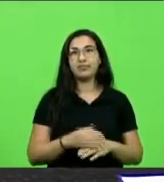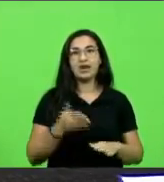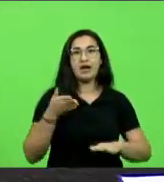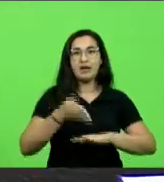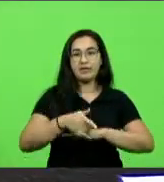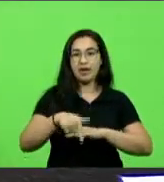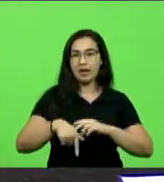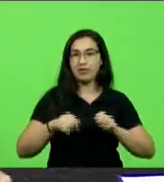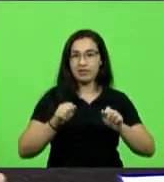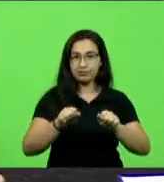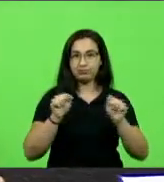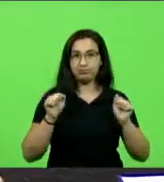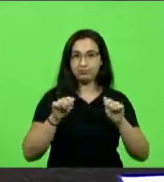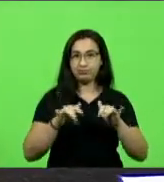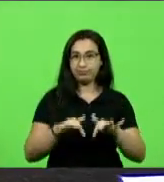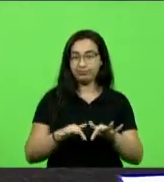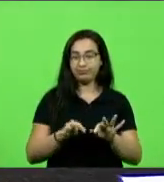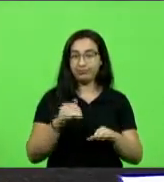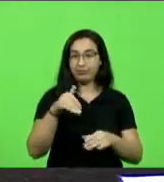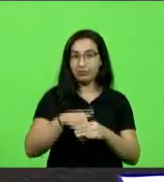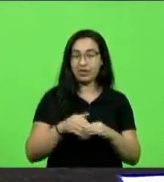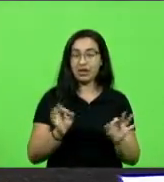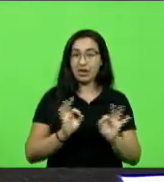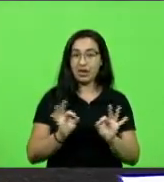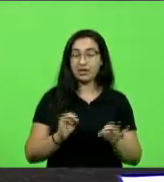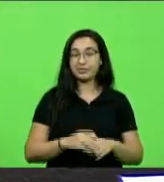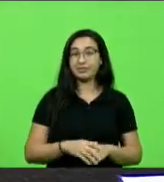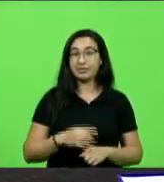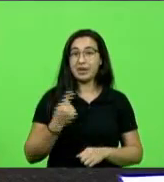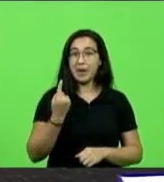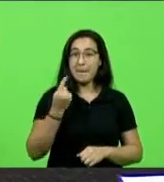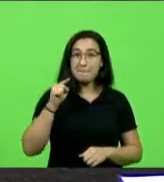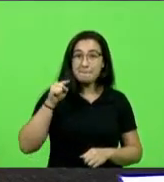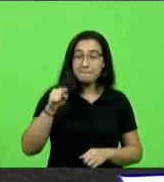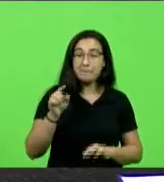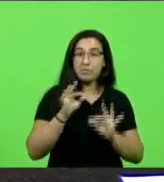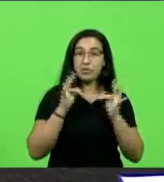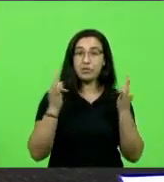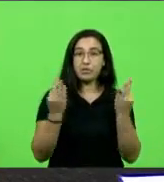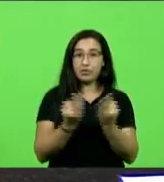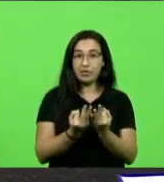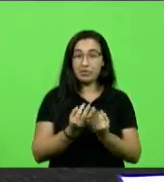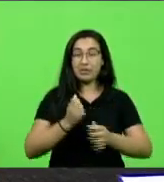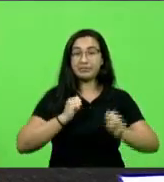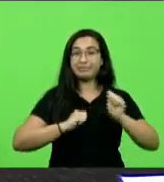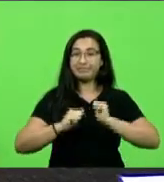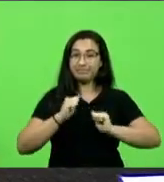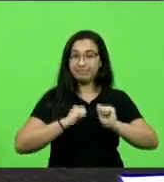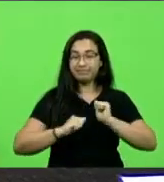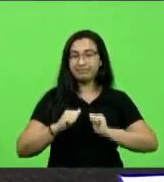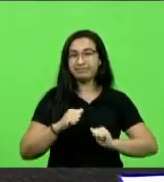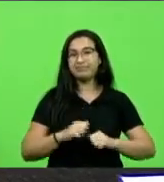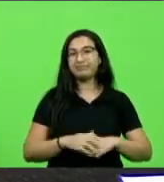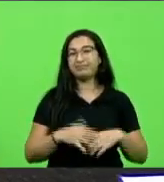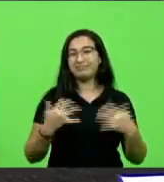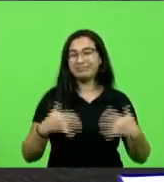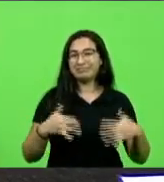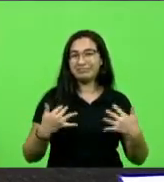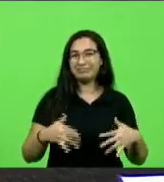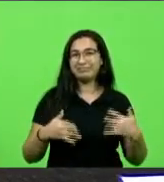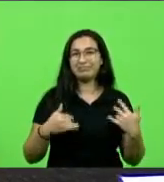seja votado. Enquanto isso, mil famílias catarinenses vivem na angústia e aflição de poderem ser